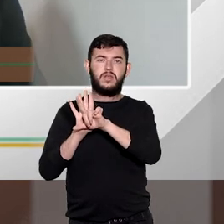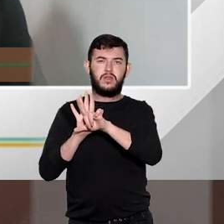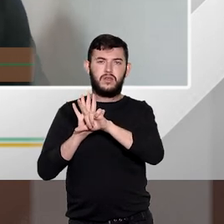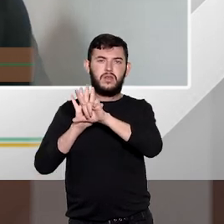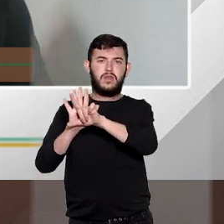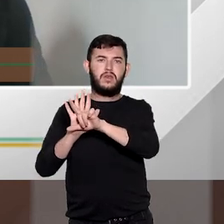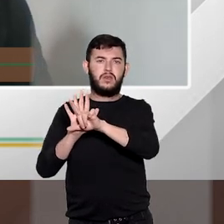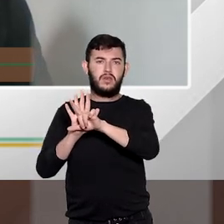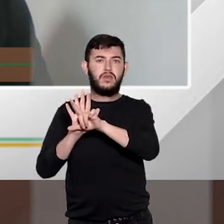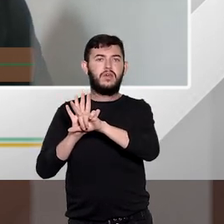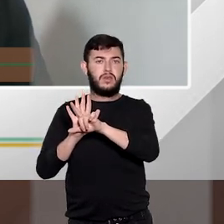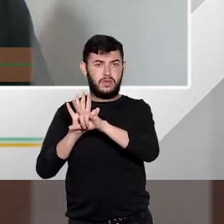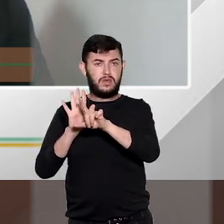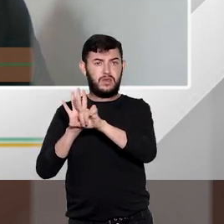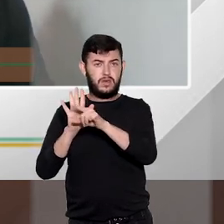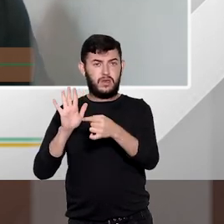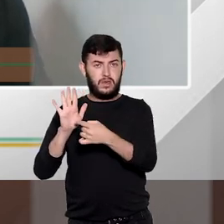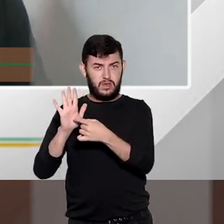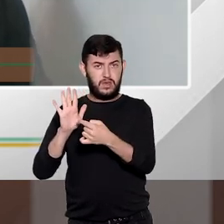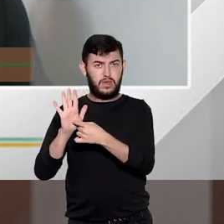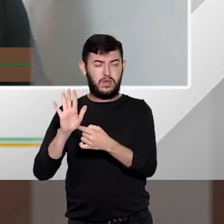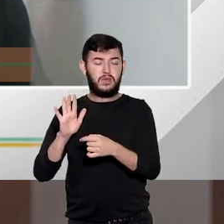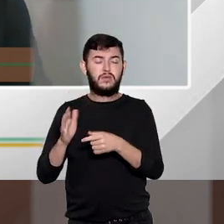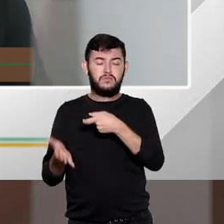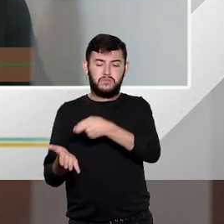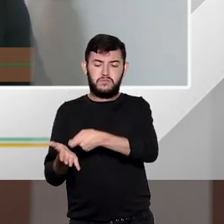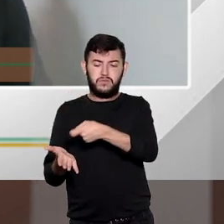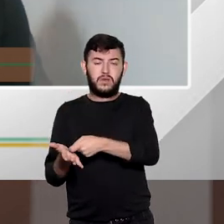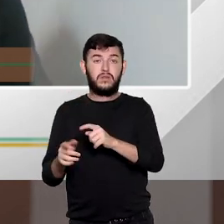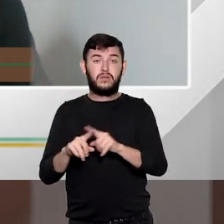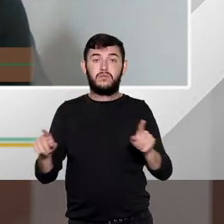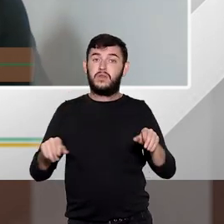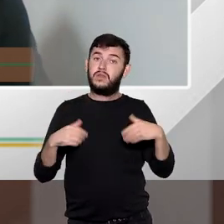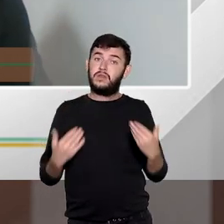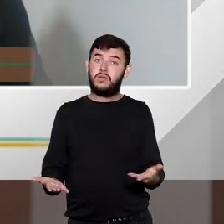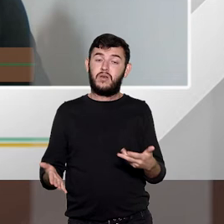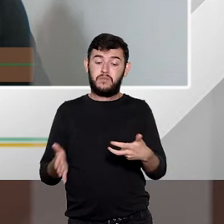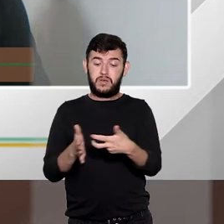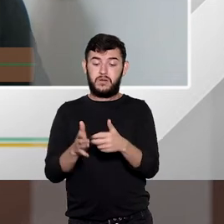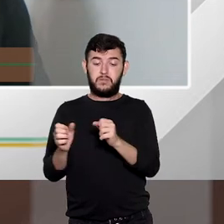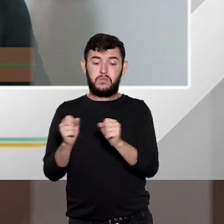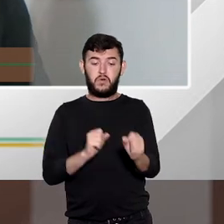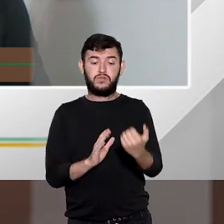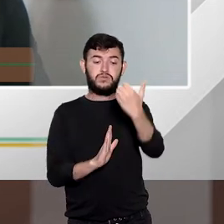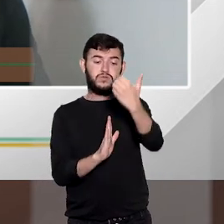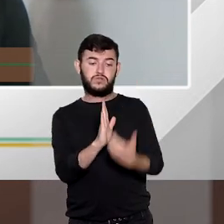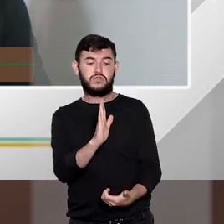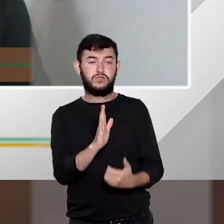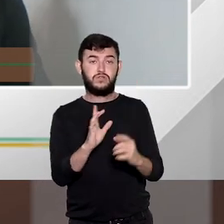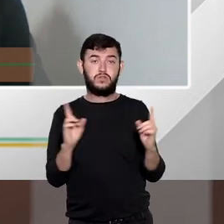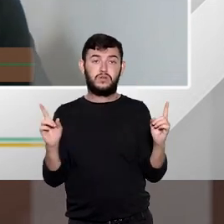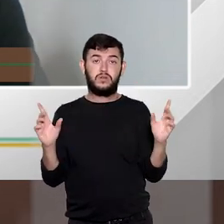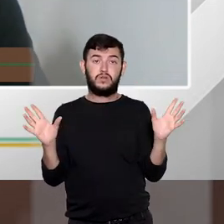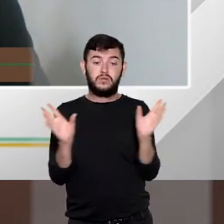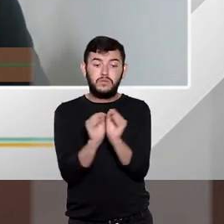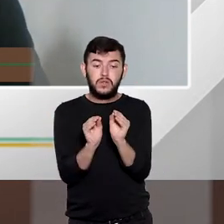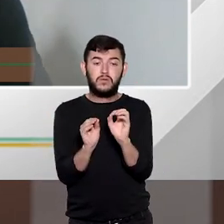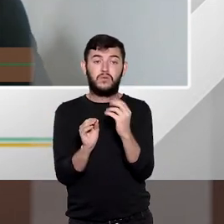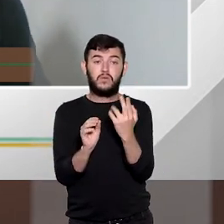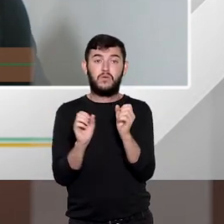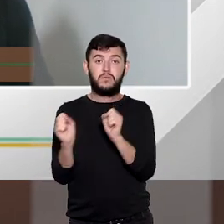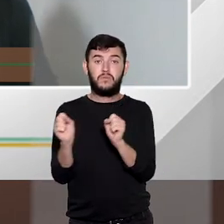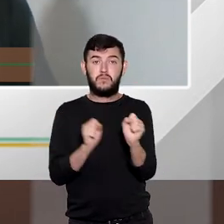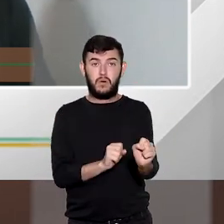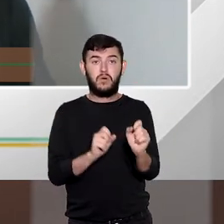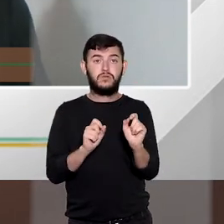aí já muda de figura aqui por exemplo a pena ela pode abaixar do mínimo legal ou até mesmo aumentar do máximo